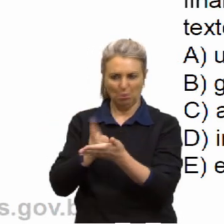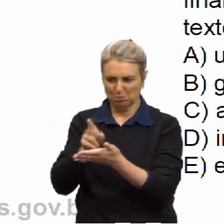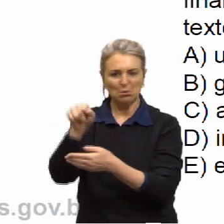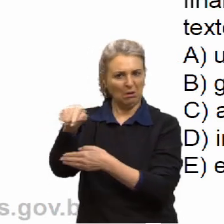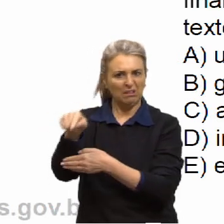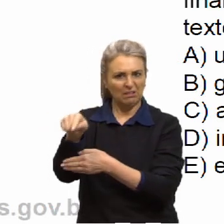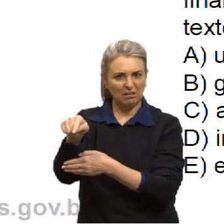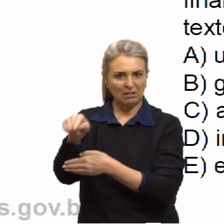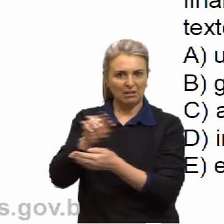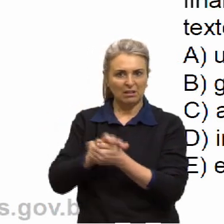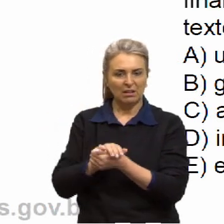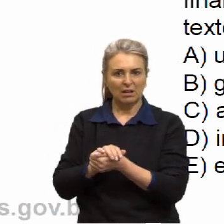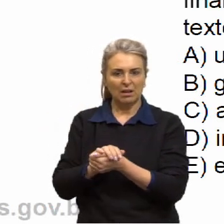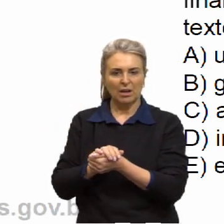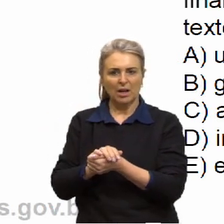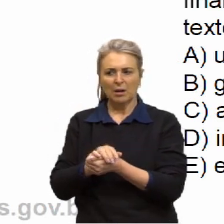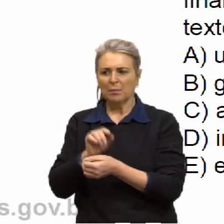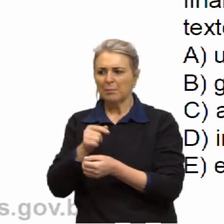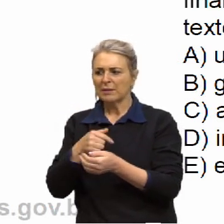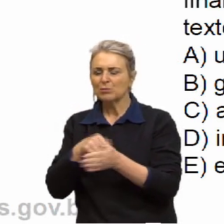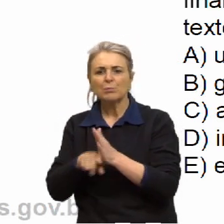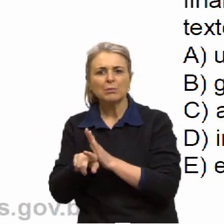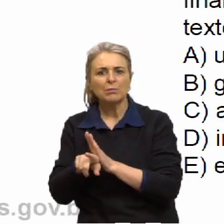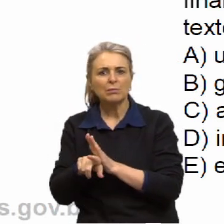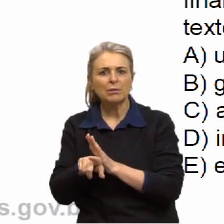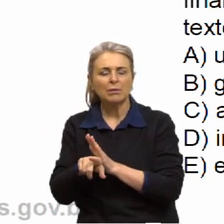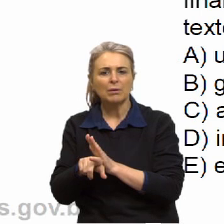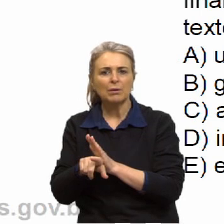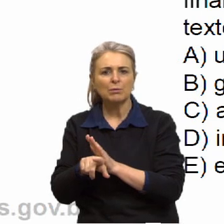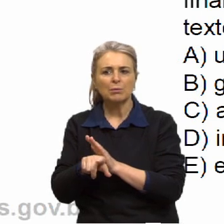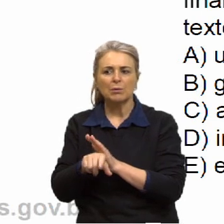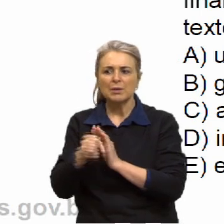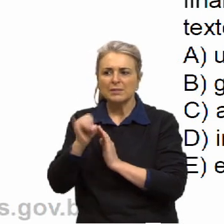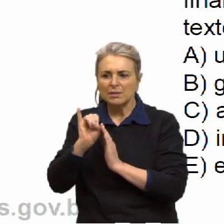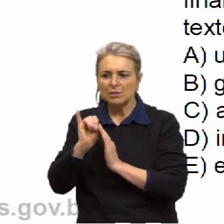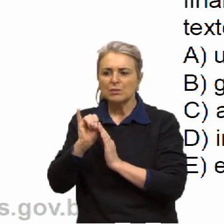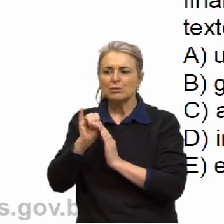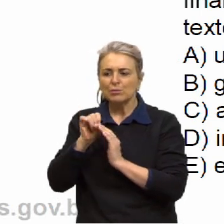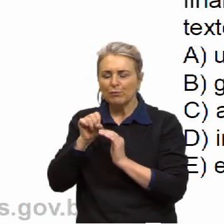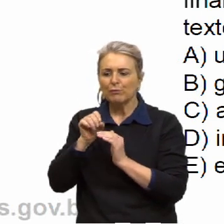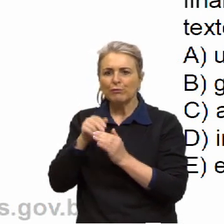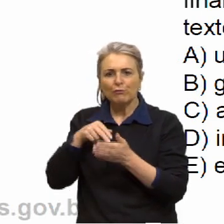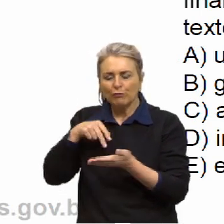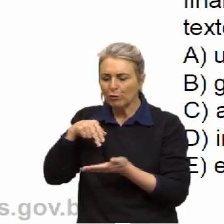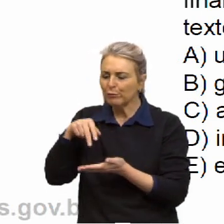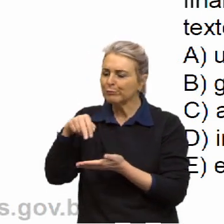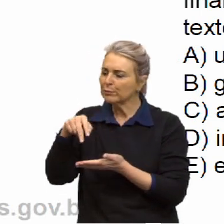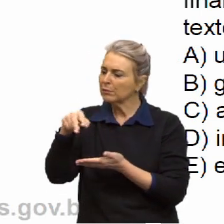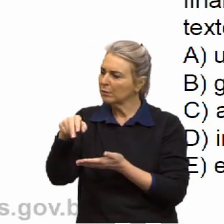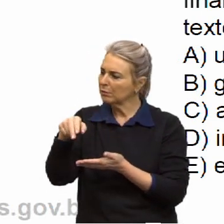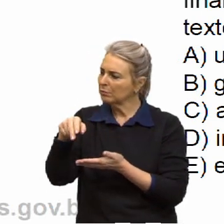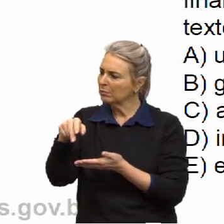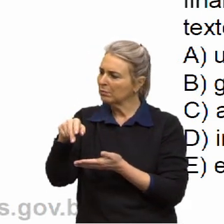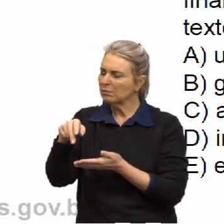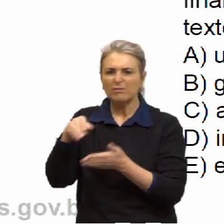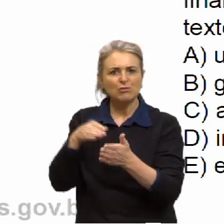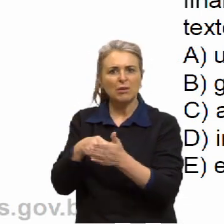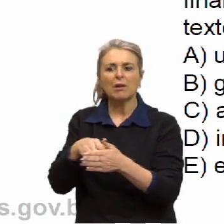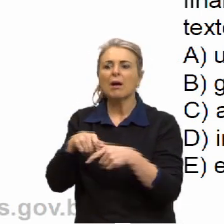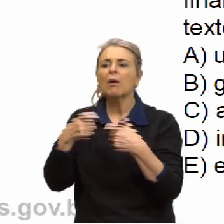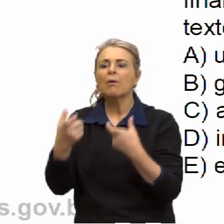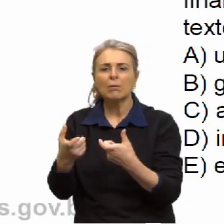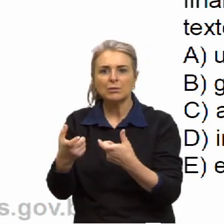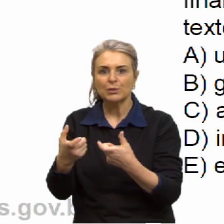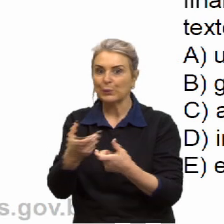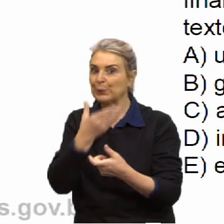Sou Augusto? Eu estou dizendo. Se a gente for andando, aonde a gente vai? O senhor